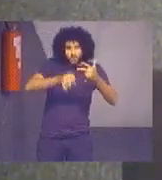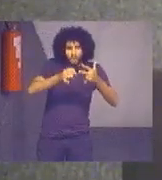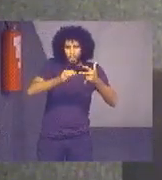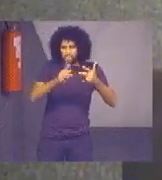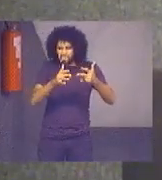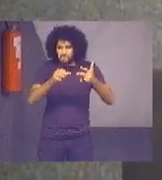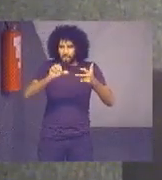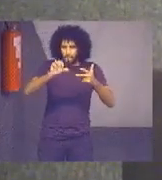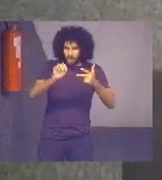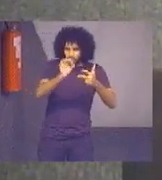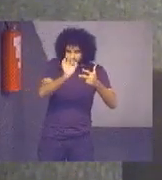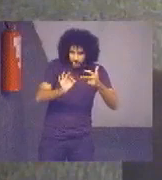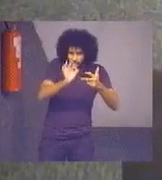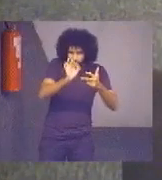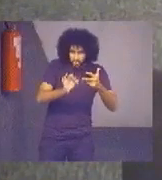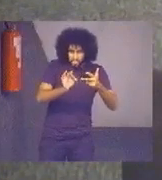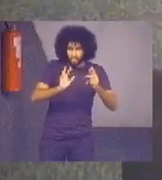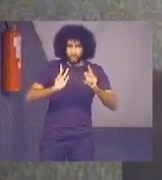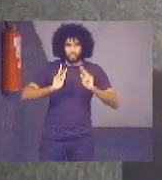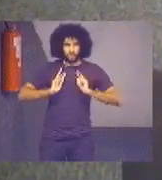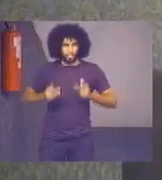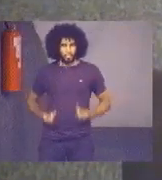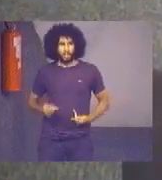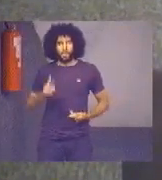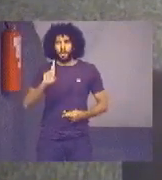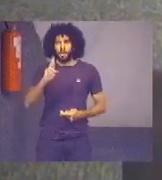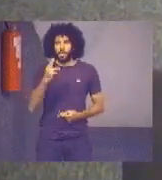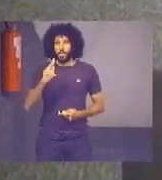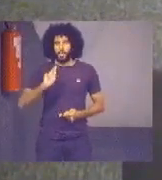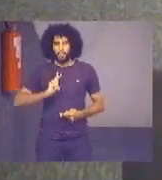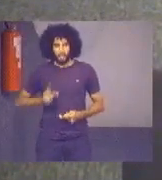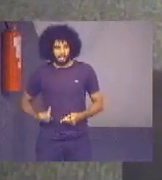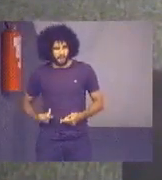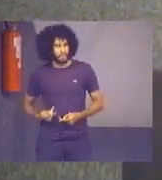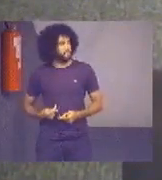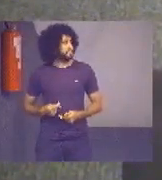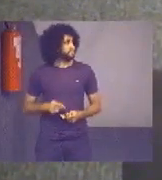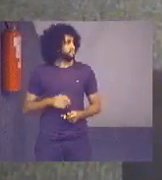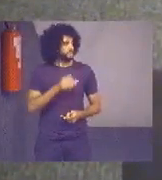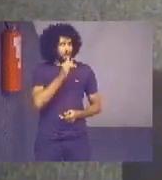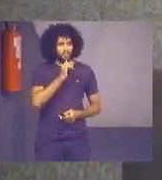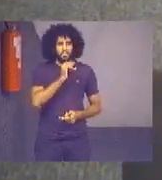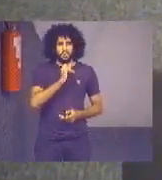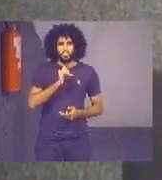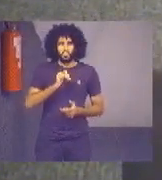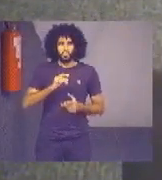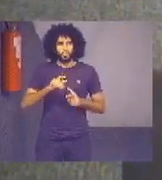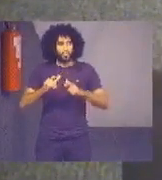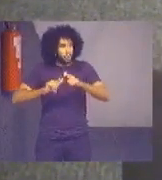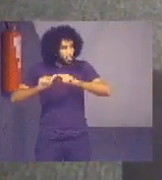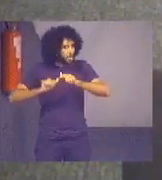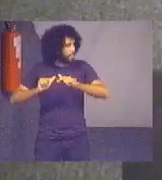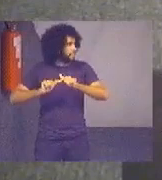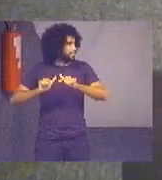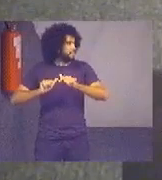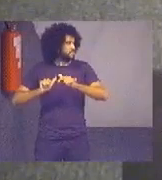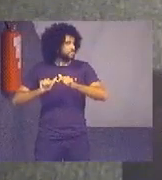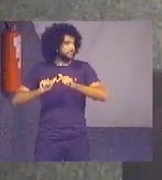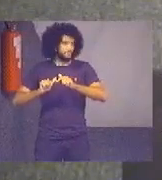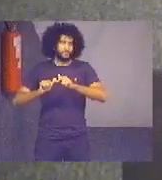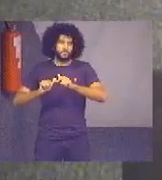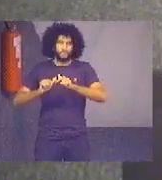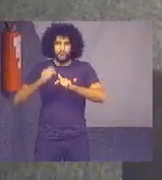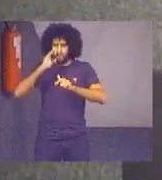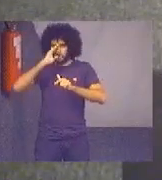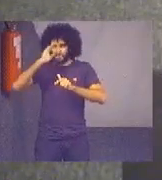% das despesas é com recursos humanos, o nosso insumo, o nosso trabalho laboral é a principal